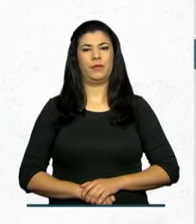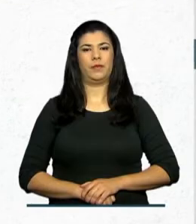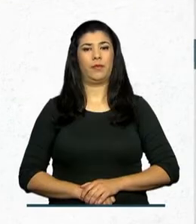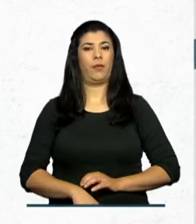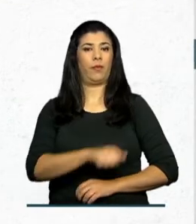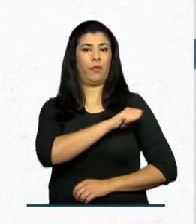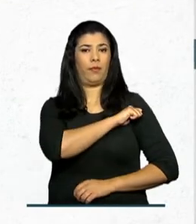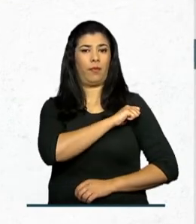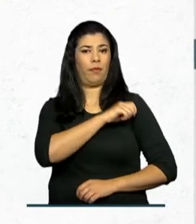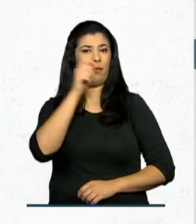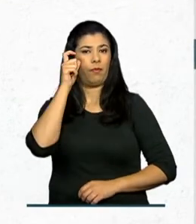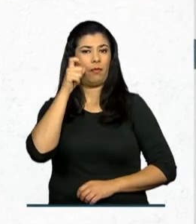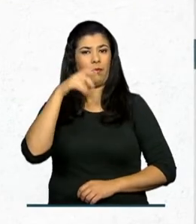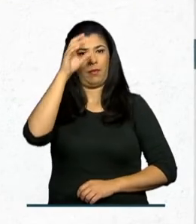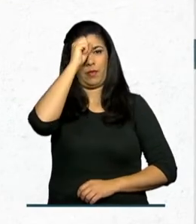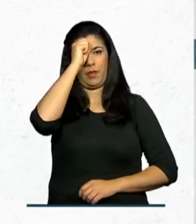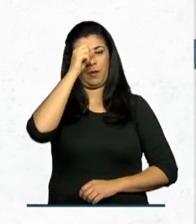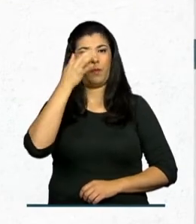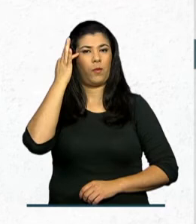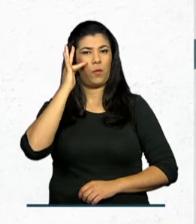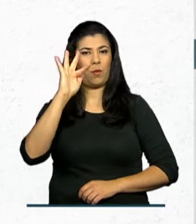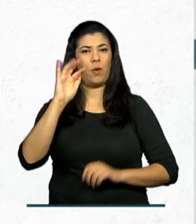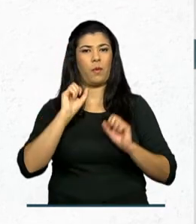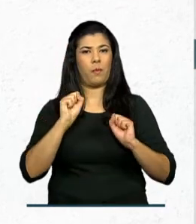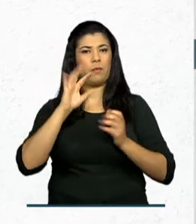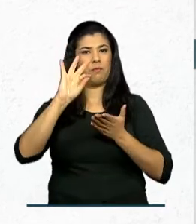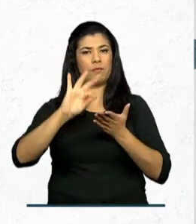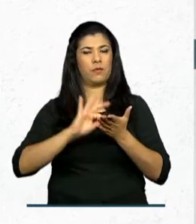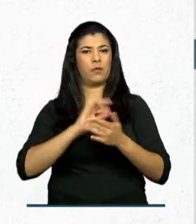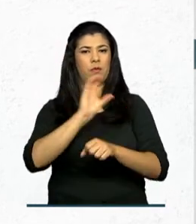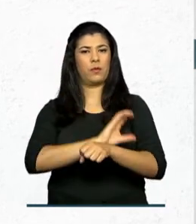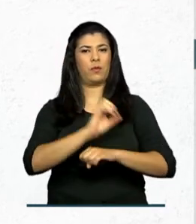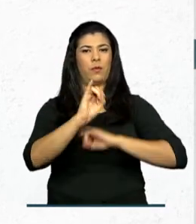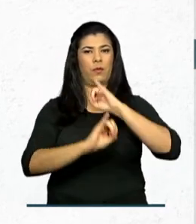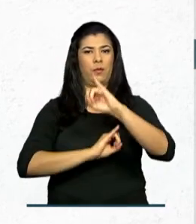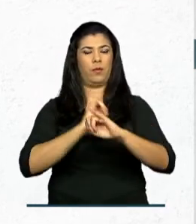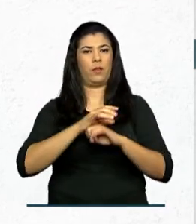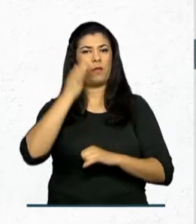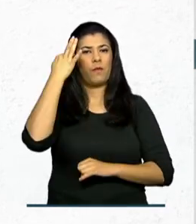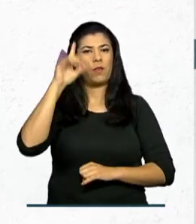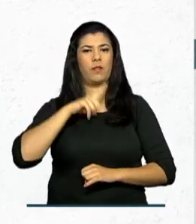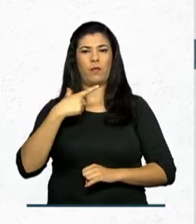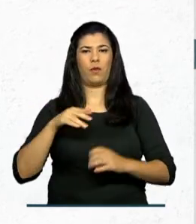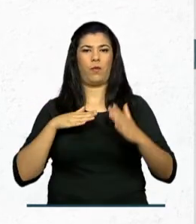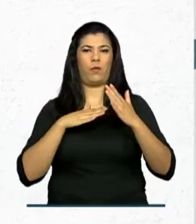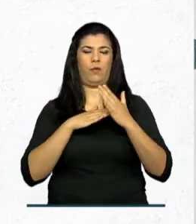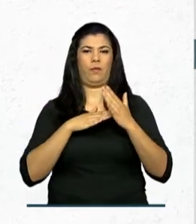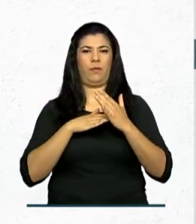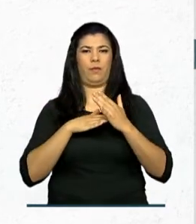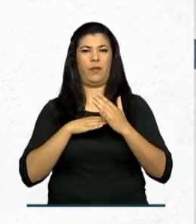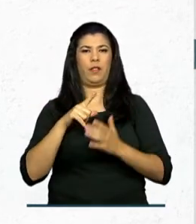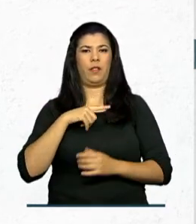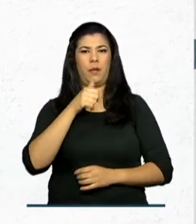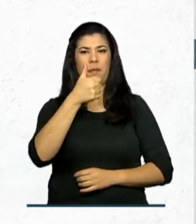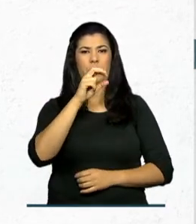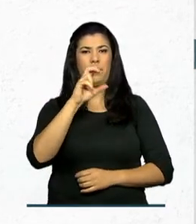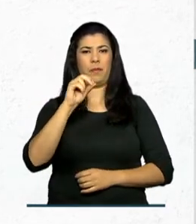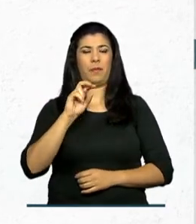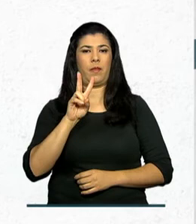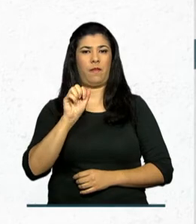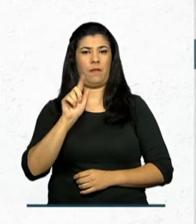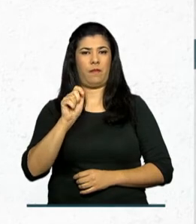Estudantes interessados em aprender francês podem se inscrever no curso online Francês Sem Fronteiras. São 1.500